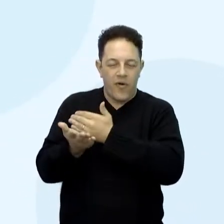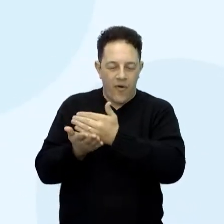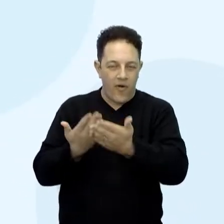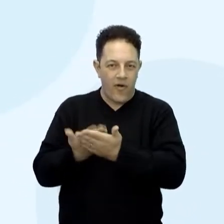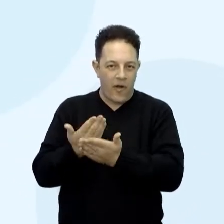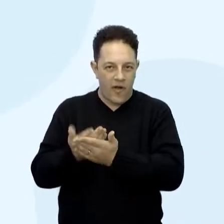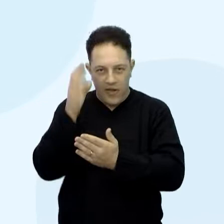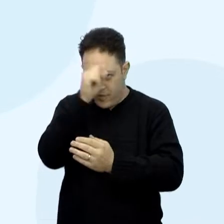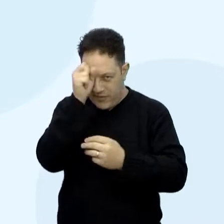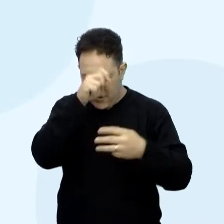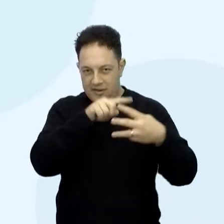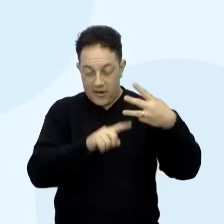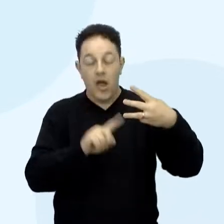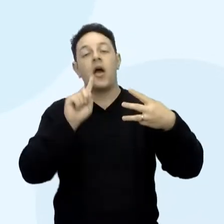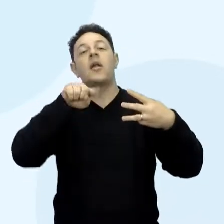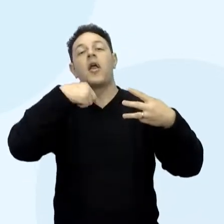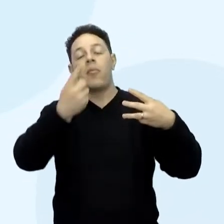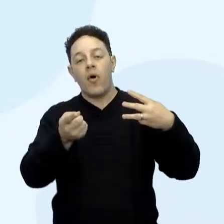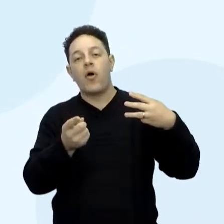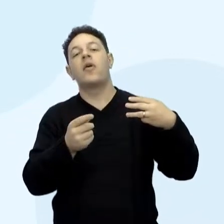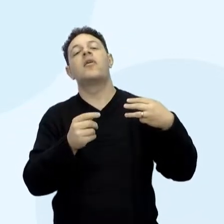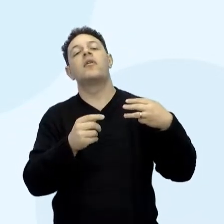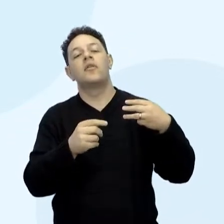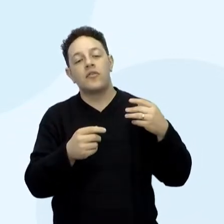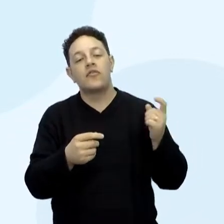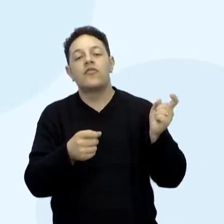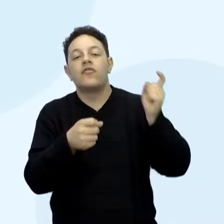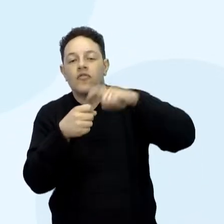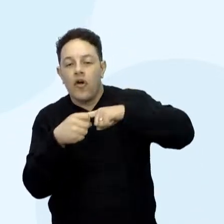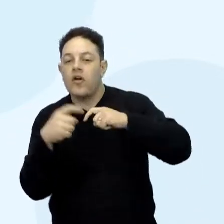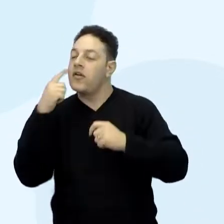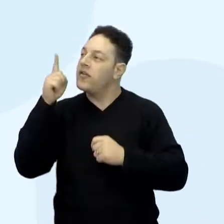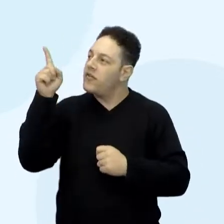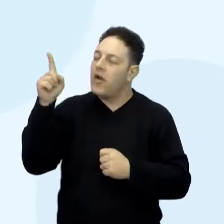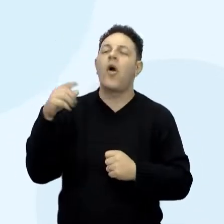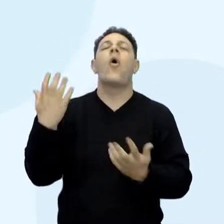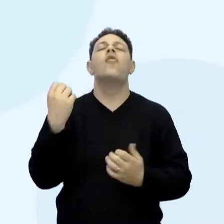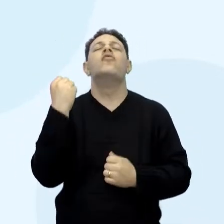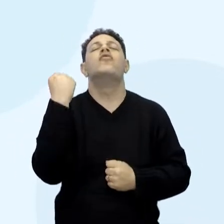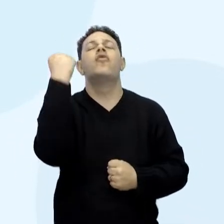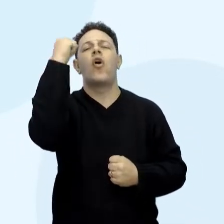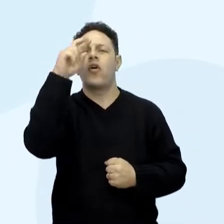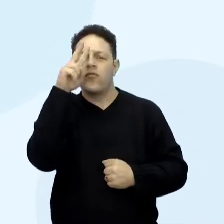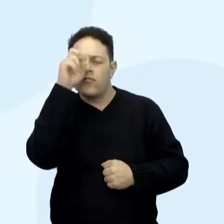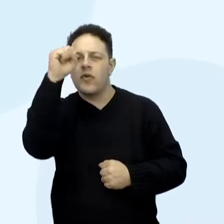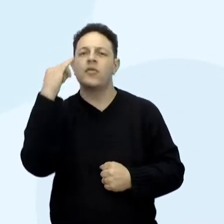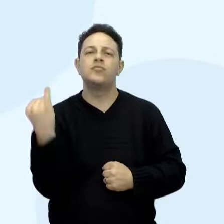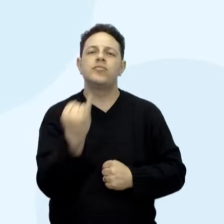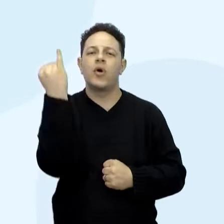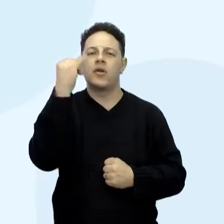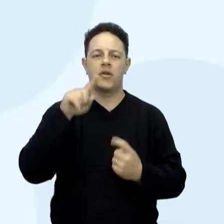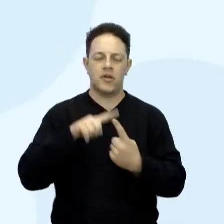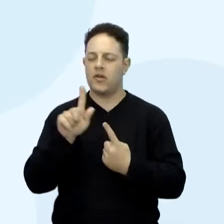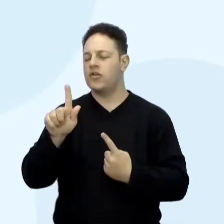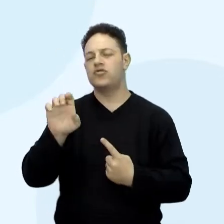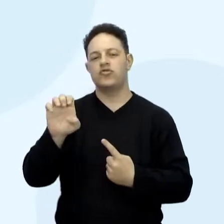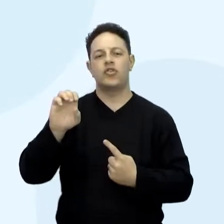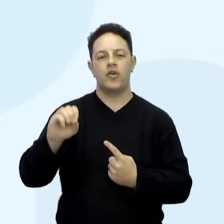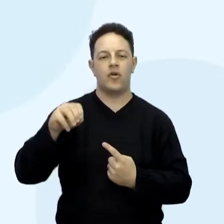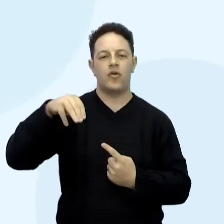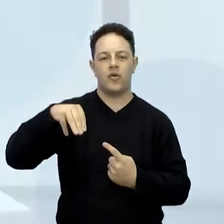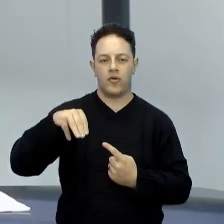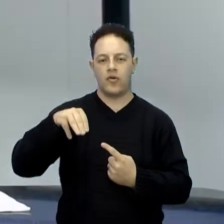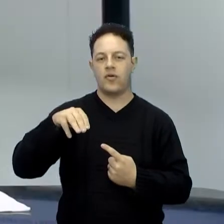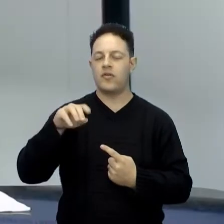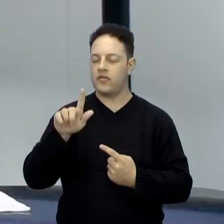a gente vai voltar, na última, a falar um pouquinho sobre a potencialidade, a importância aí dessa matriz. Eu preparei um vídeo, eu